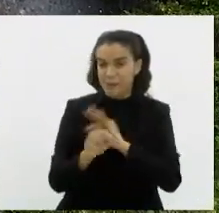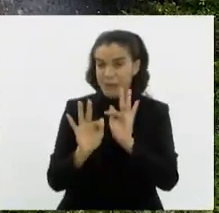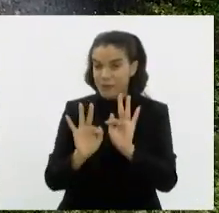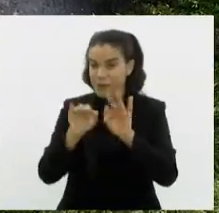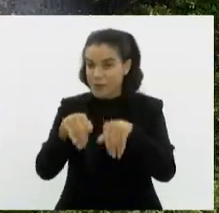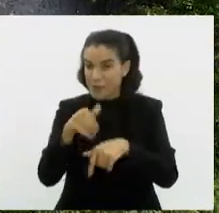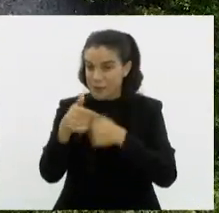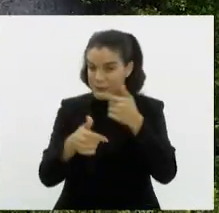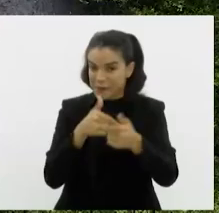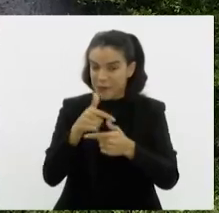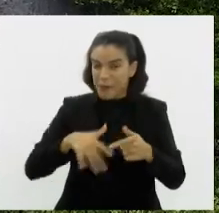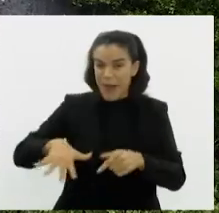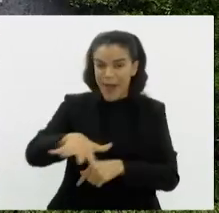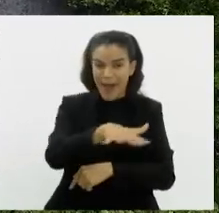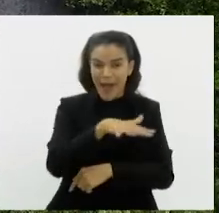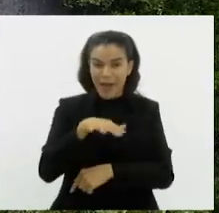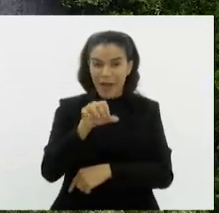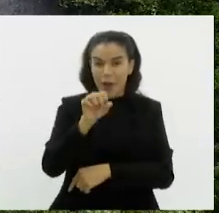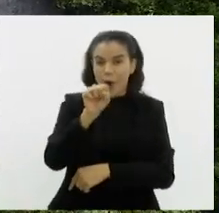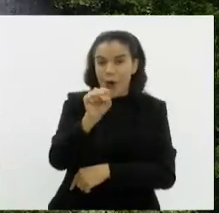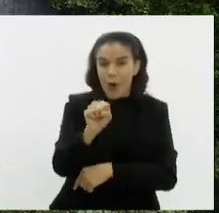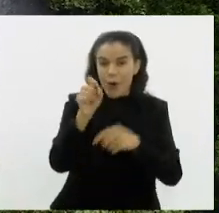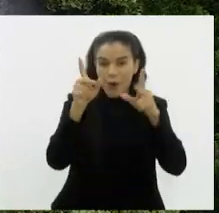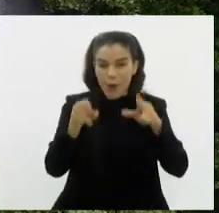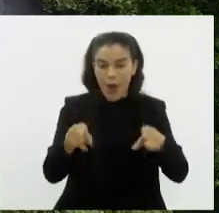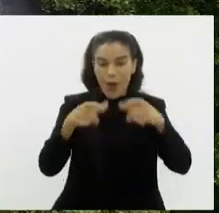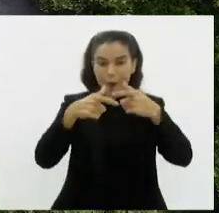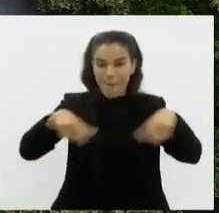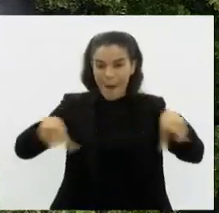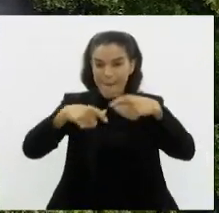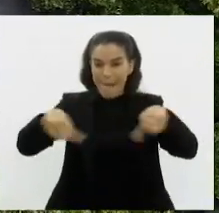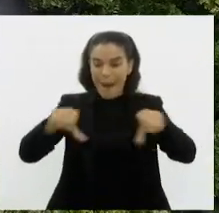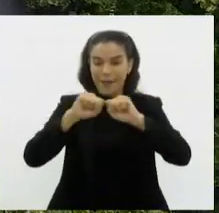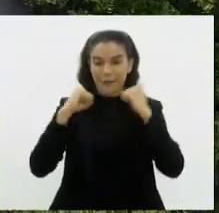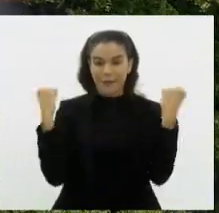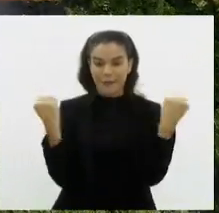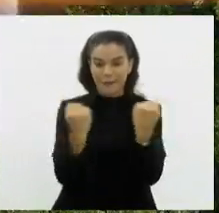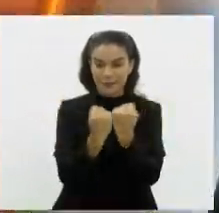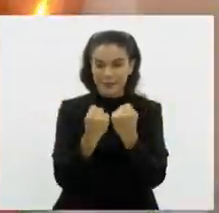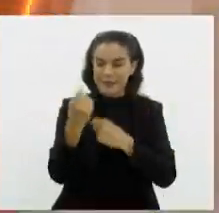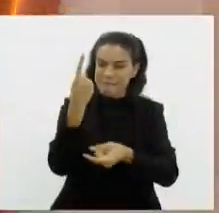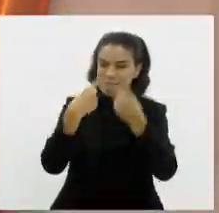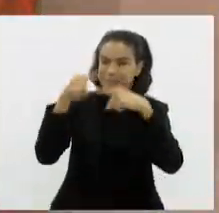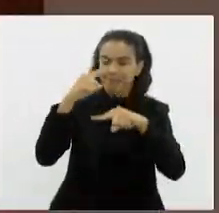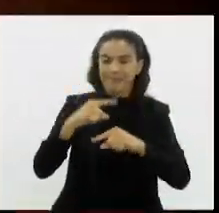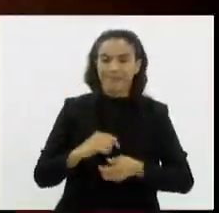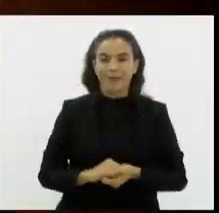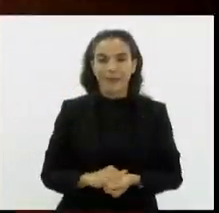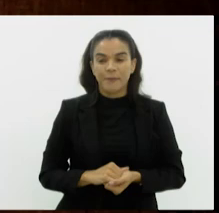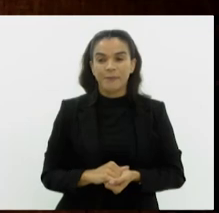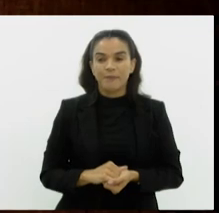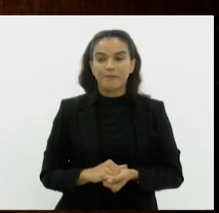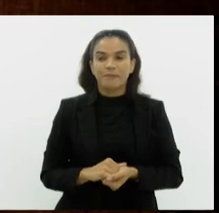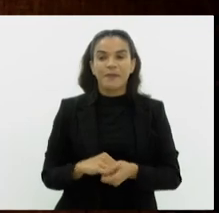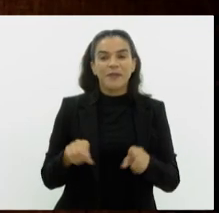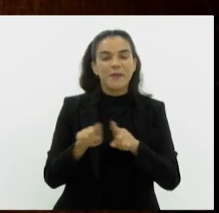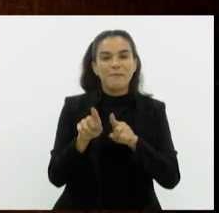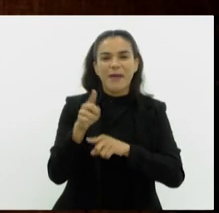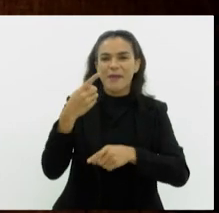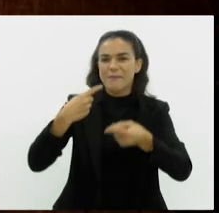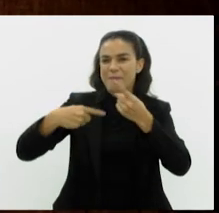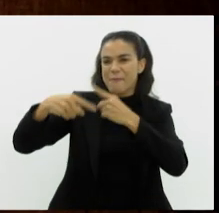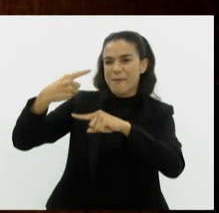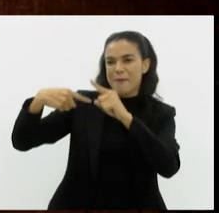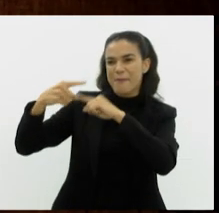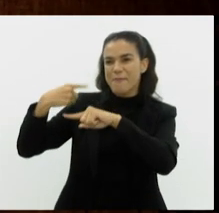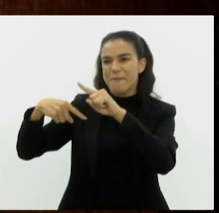trabalho, uma área equivalente a oito campos do Maracanã terá sido recuperada. A maior retrospectiva de Clint